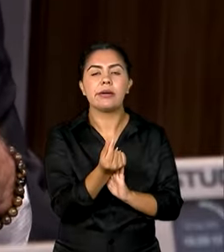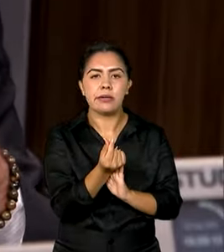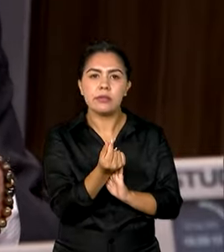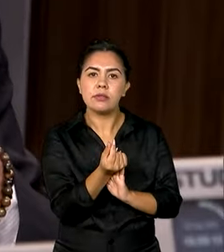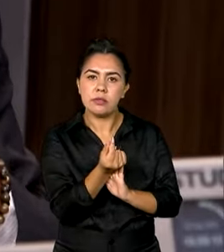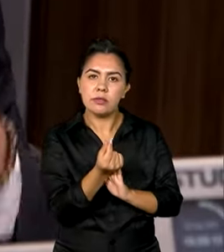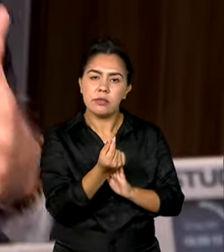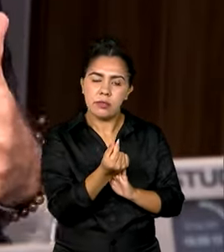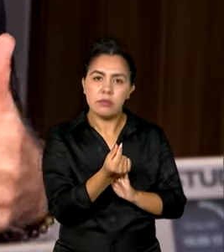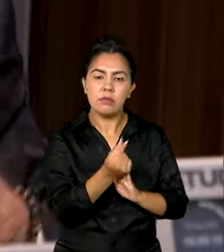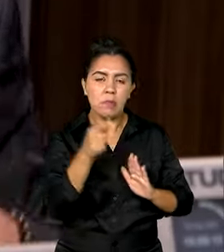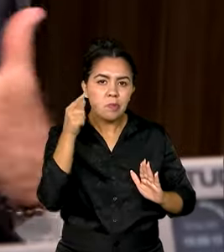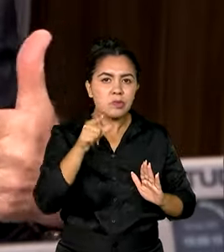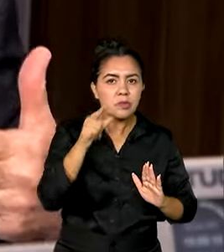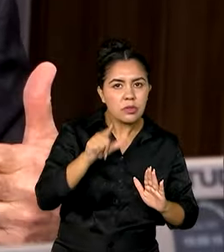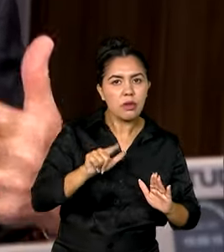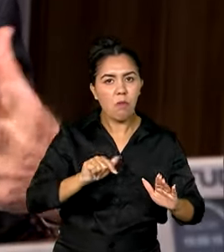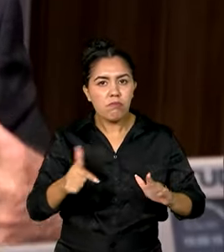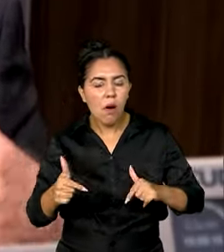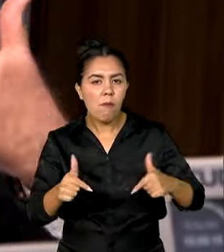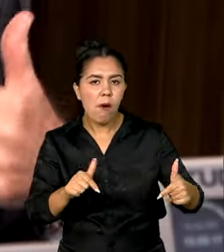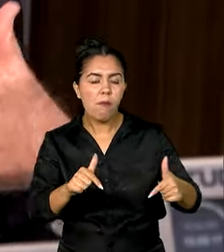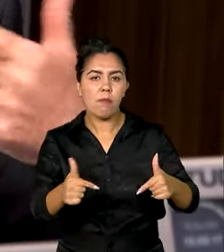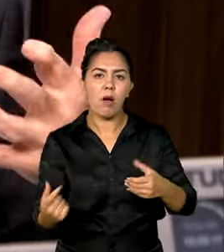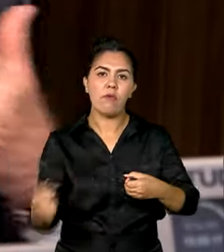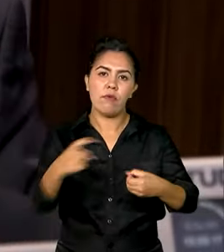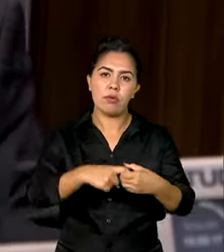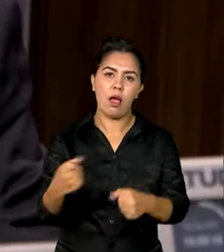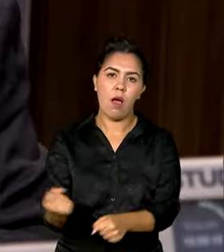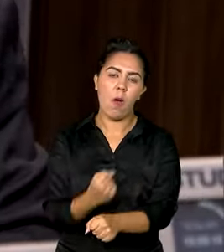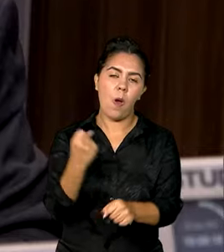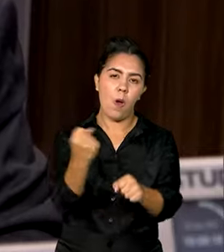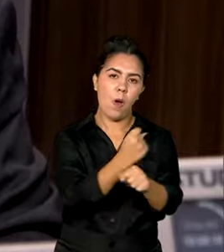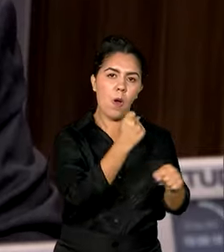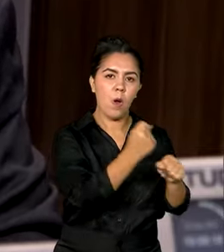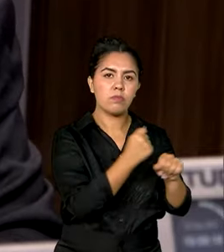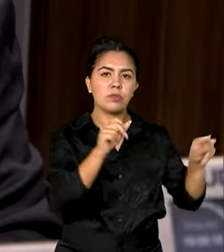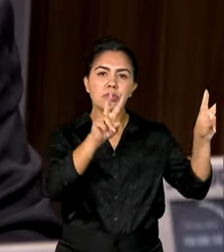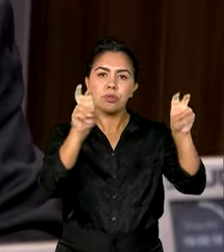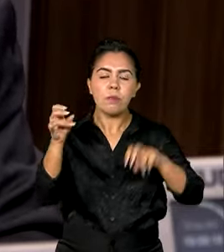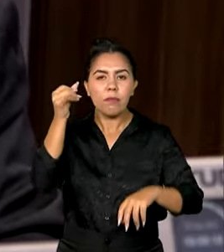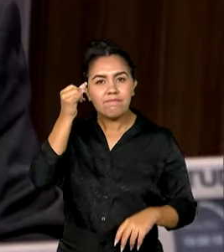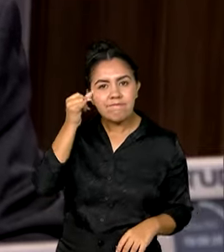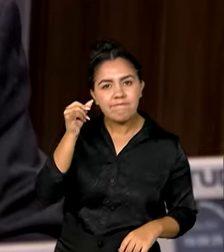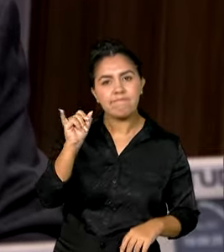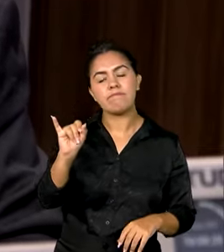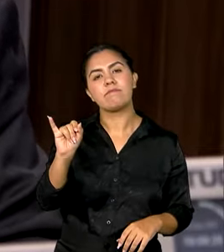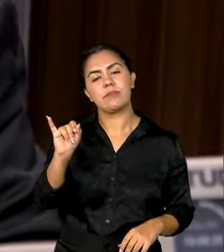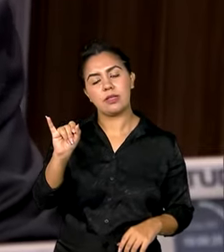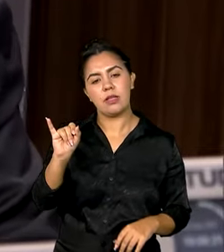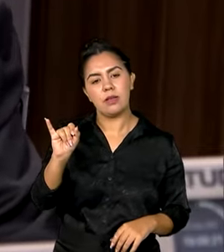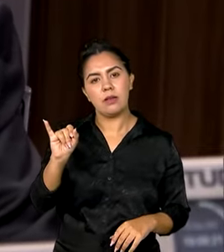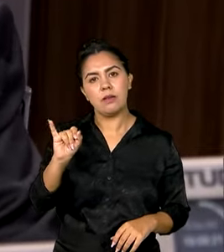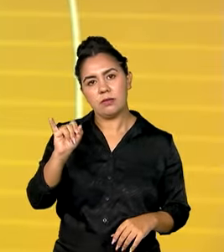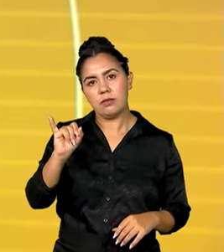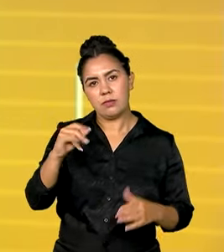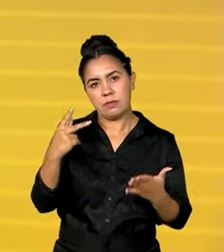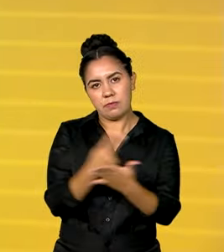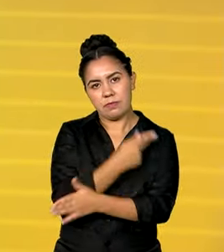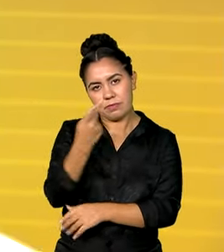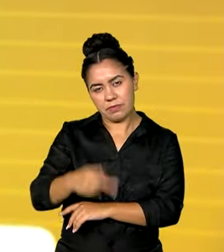seja possível a gente retomar essas obras de prevenção no Brasil.